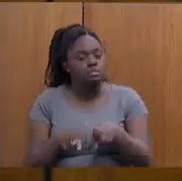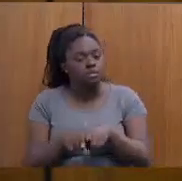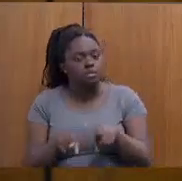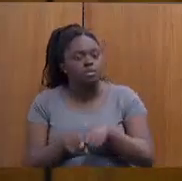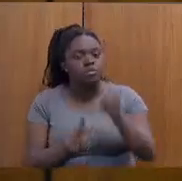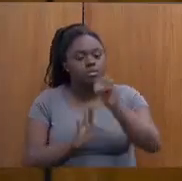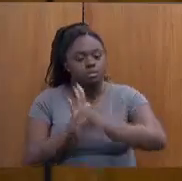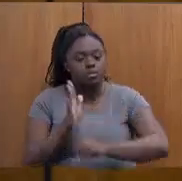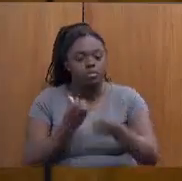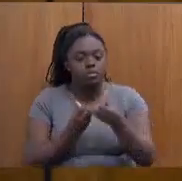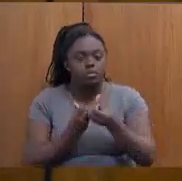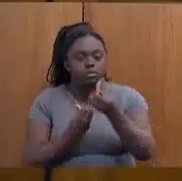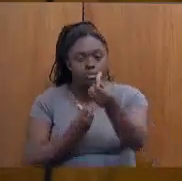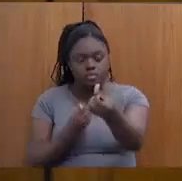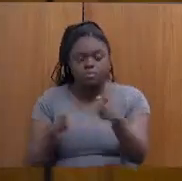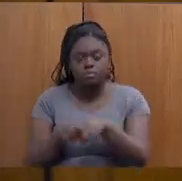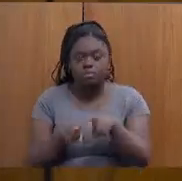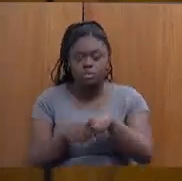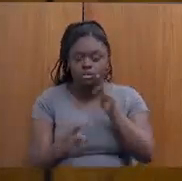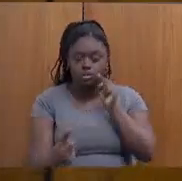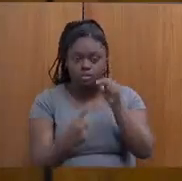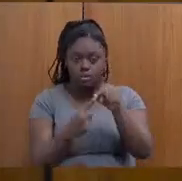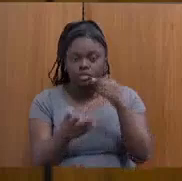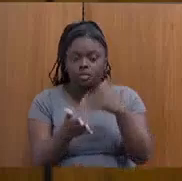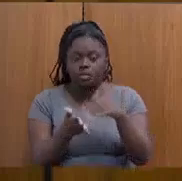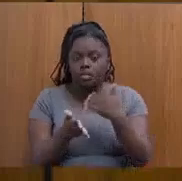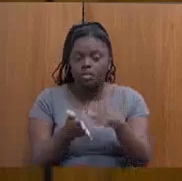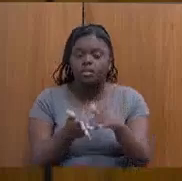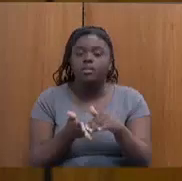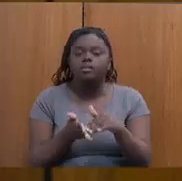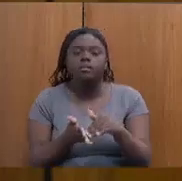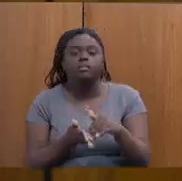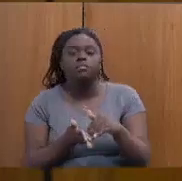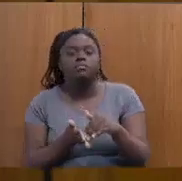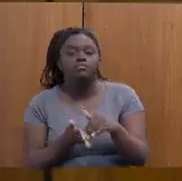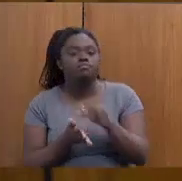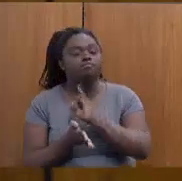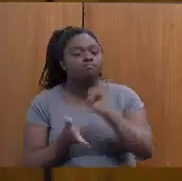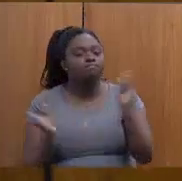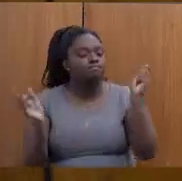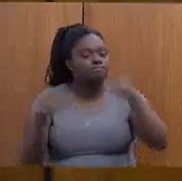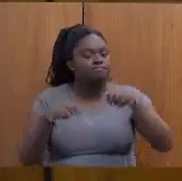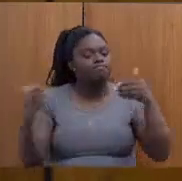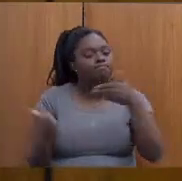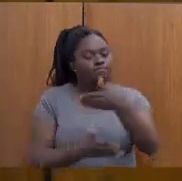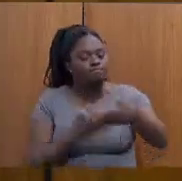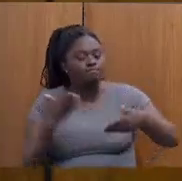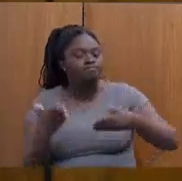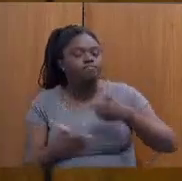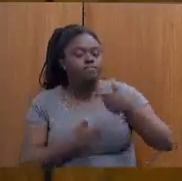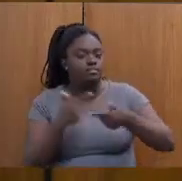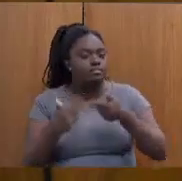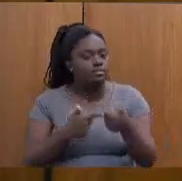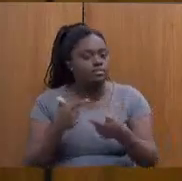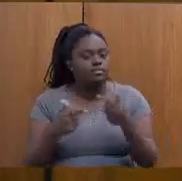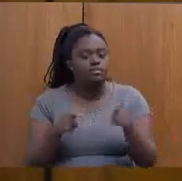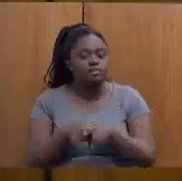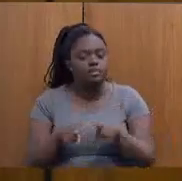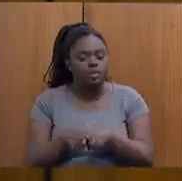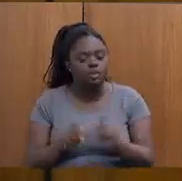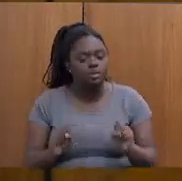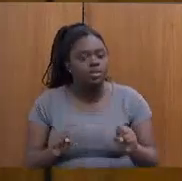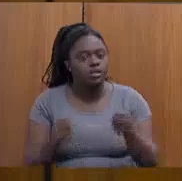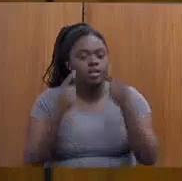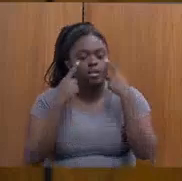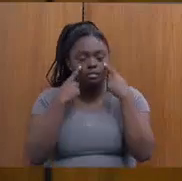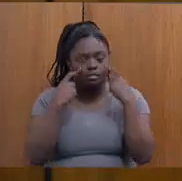no próximo semestre. E, objetivamente, secretária, é um pouco, se a senhora puder compartilhar esse trabalho em relação ao enfrentamento da